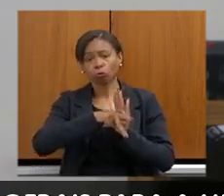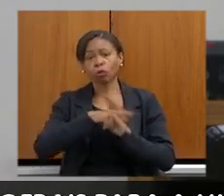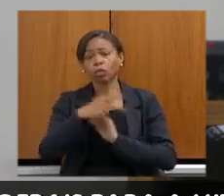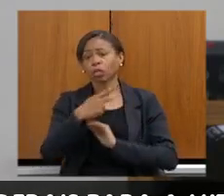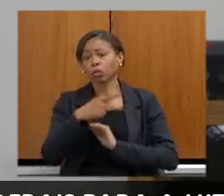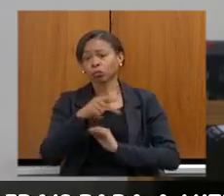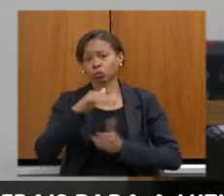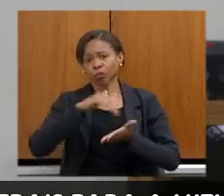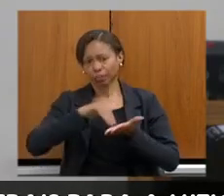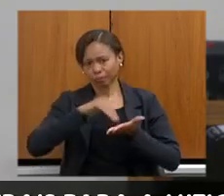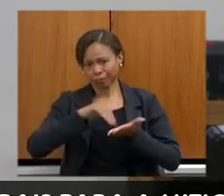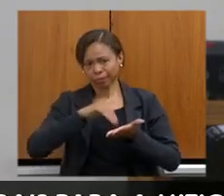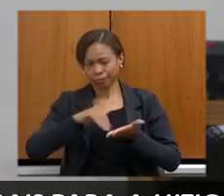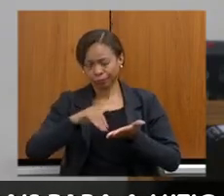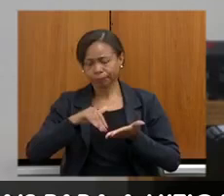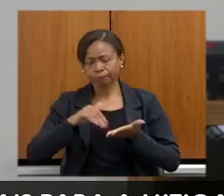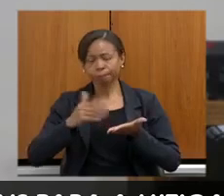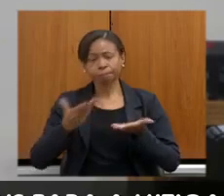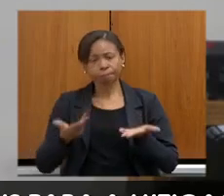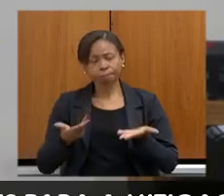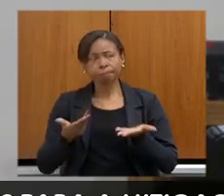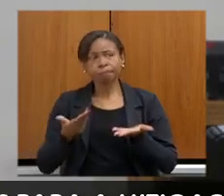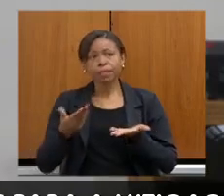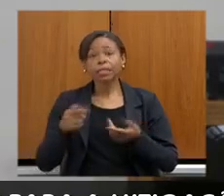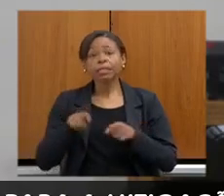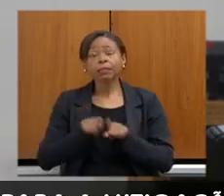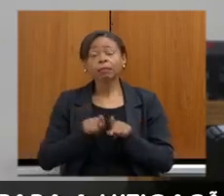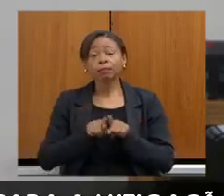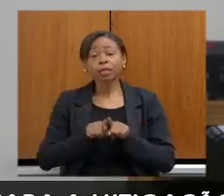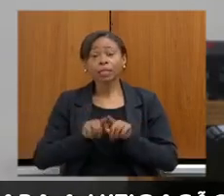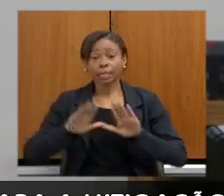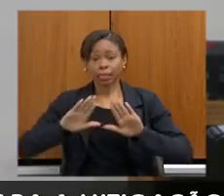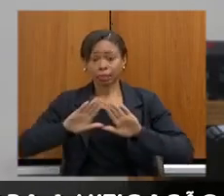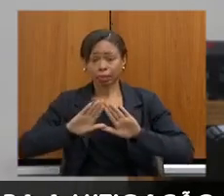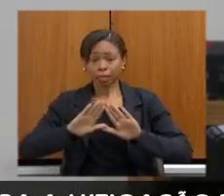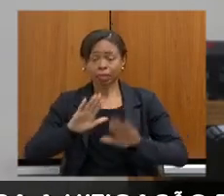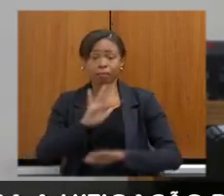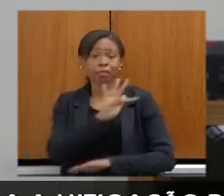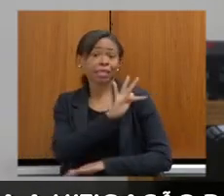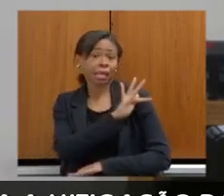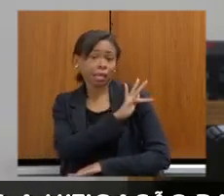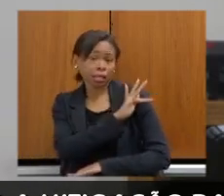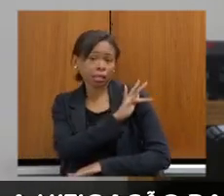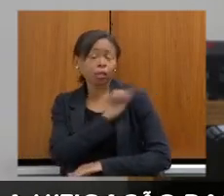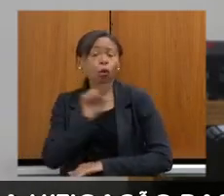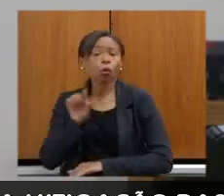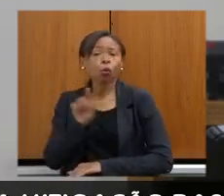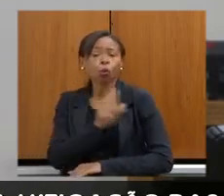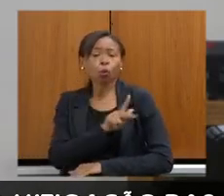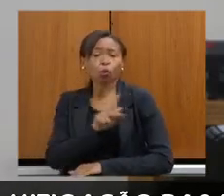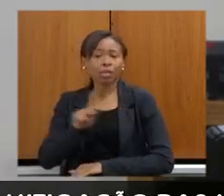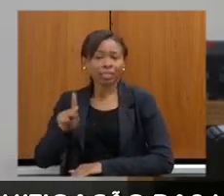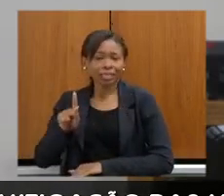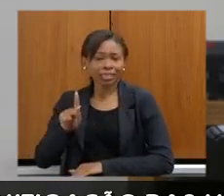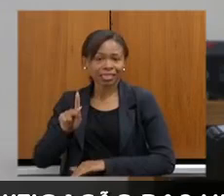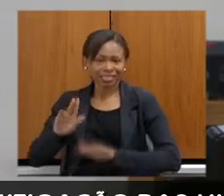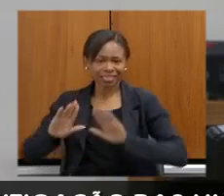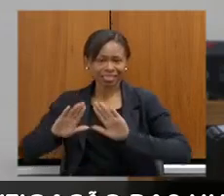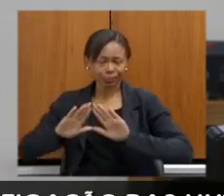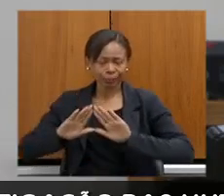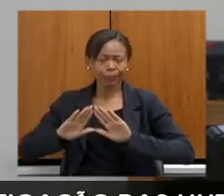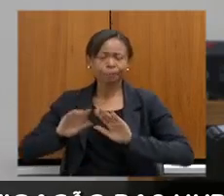respectivas passas. E, evoluindo dentro da Assembleia Fiscaliza, o presidente dessa casa, deputado Agostinho,